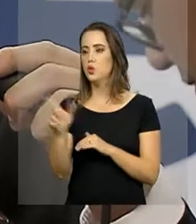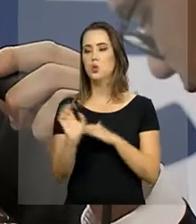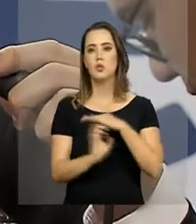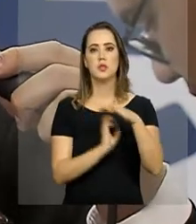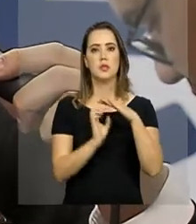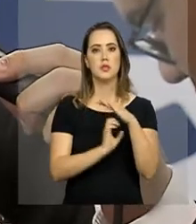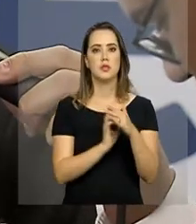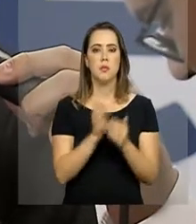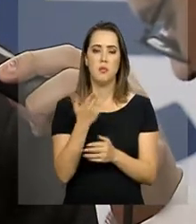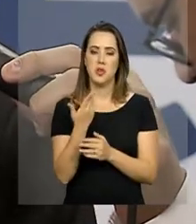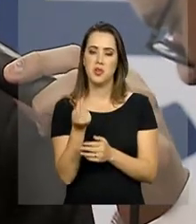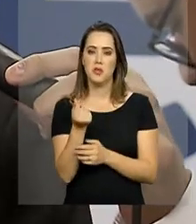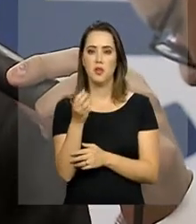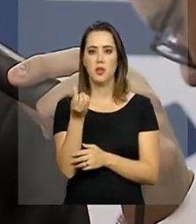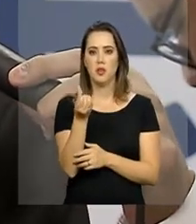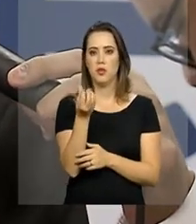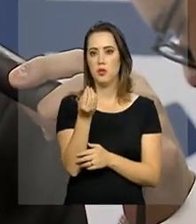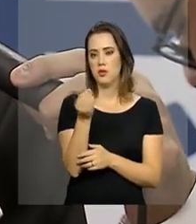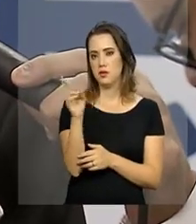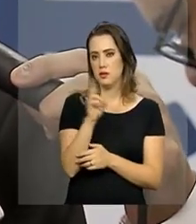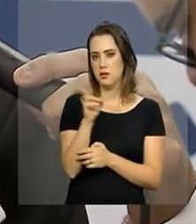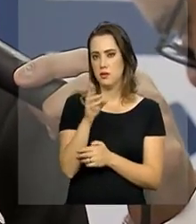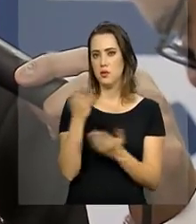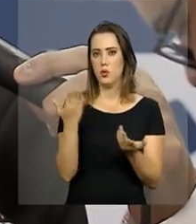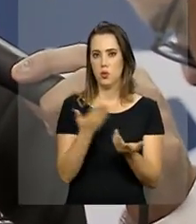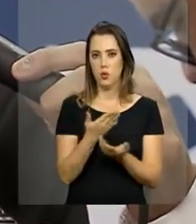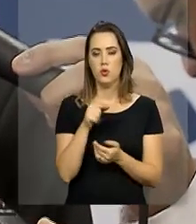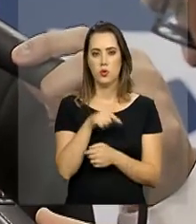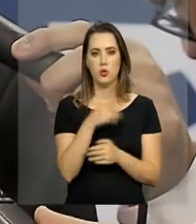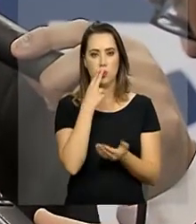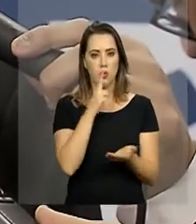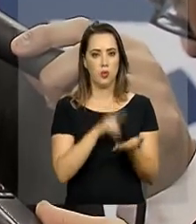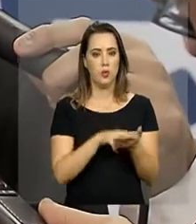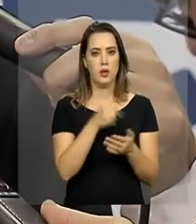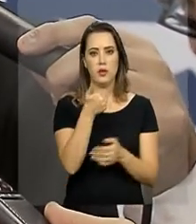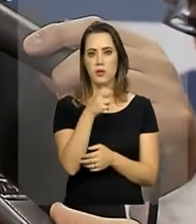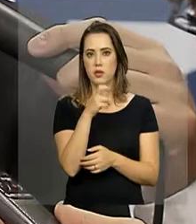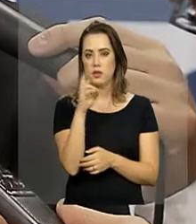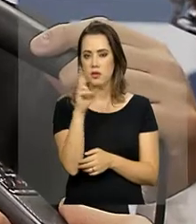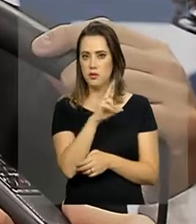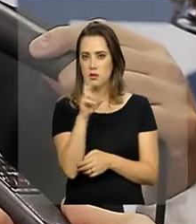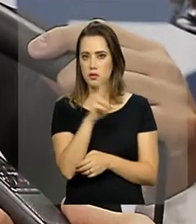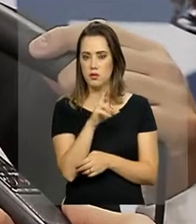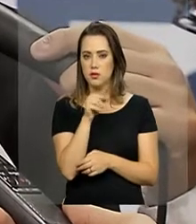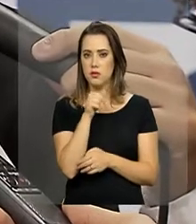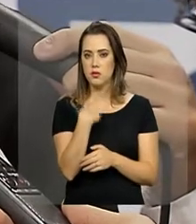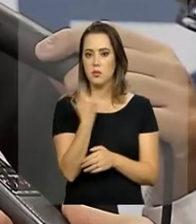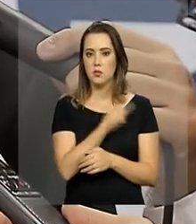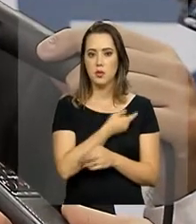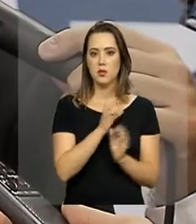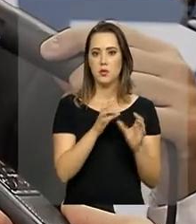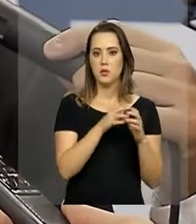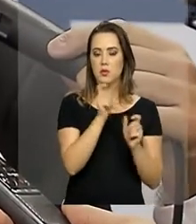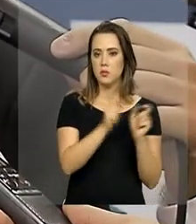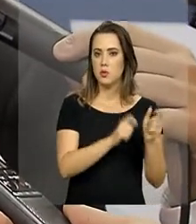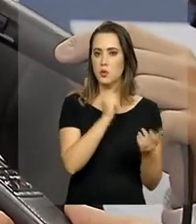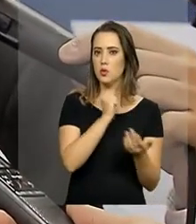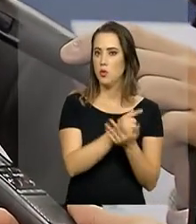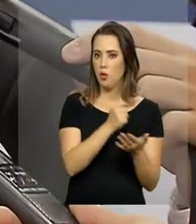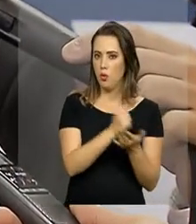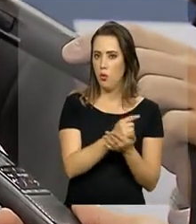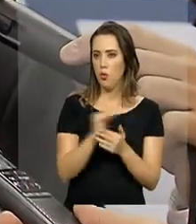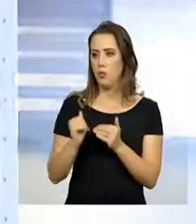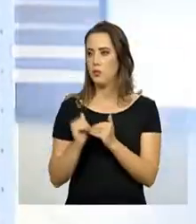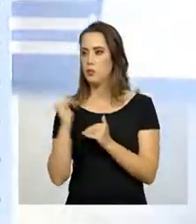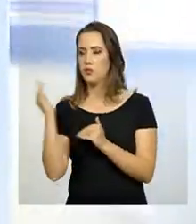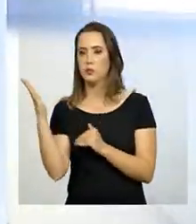isso a R$ 60,00, R 70,00. O Correio faz isso a R$ 15,00, que é um preço justo para o nosso cliente, para o consumidor, para o